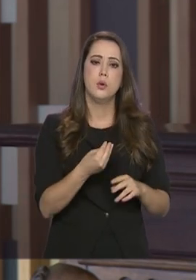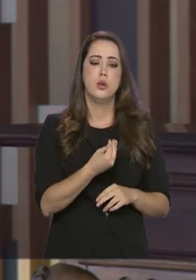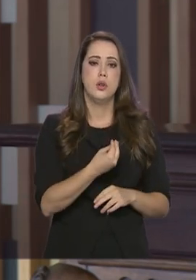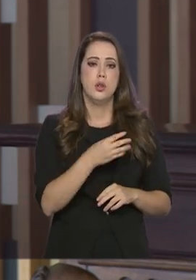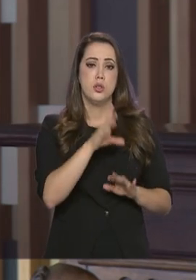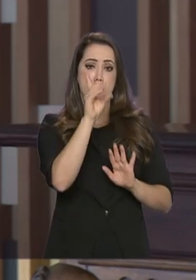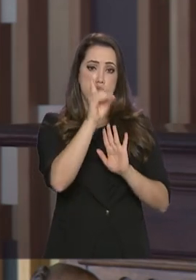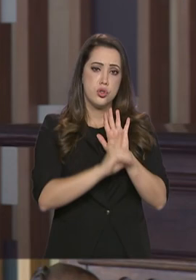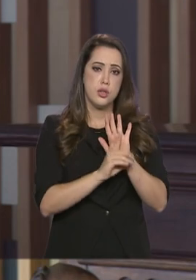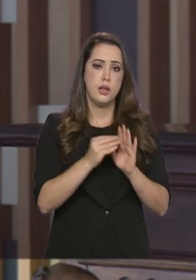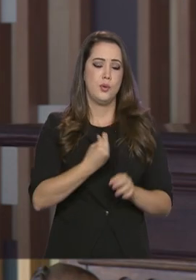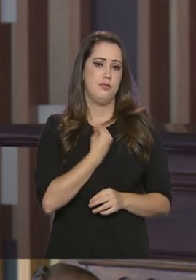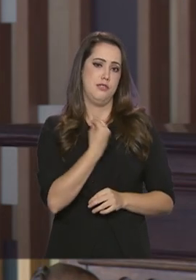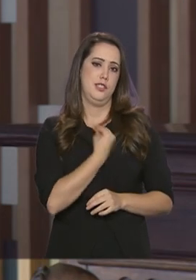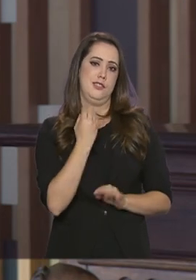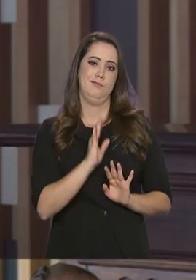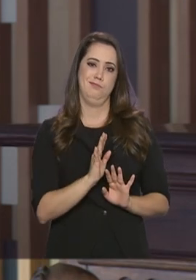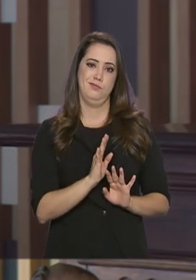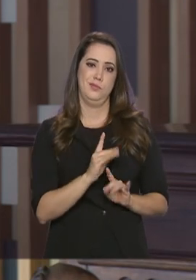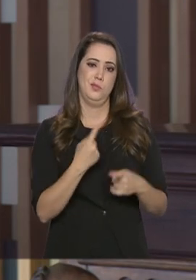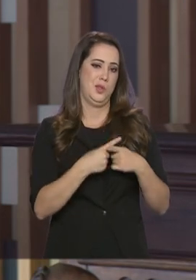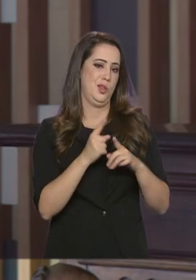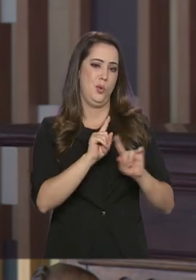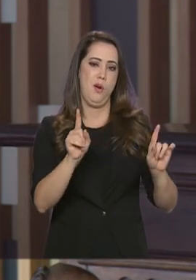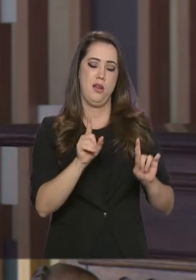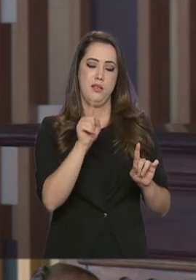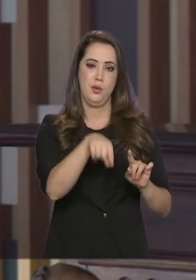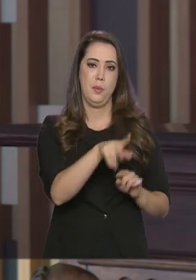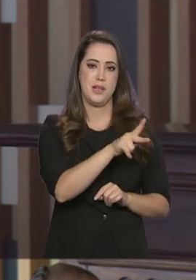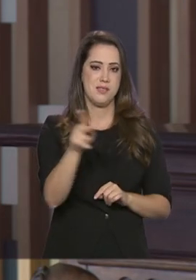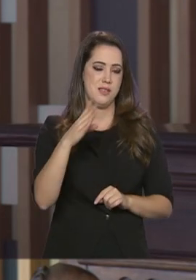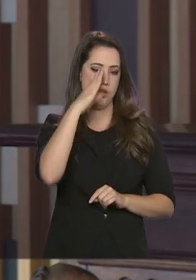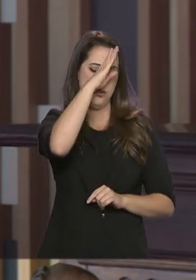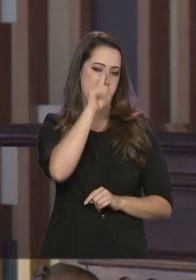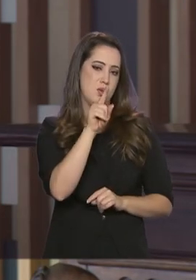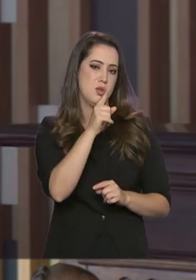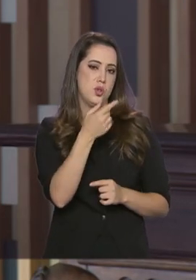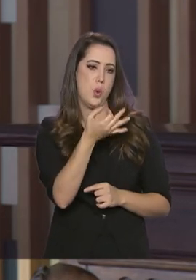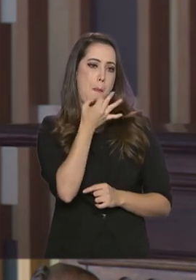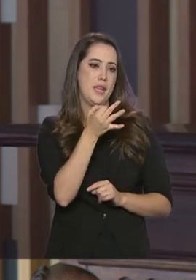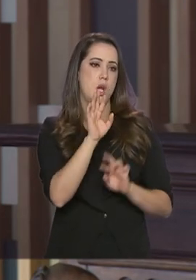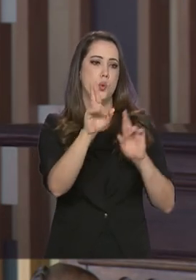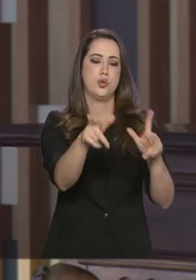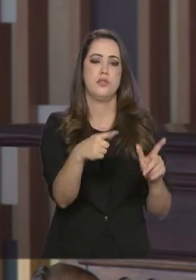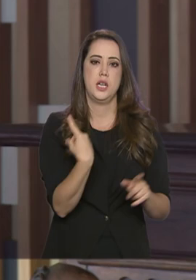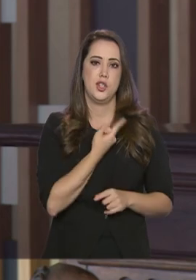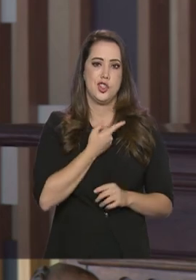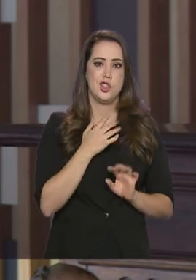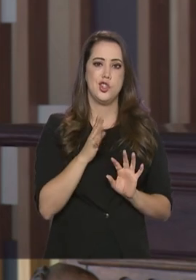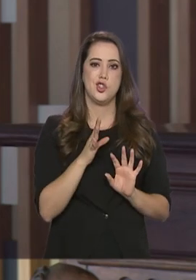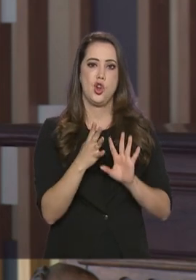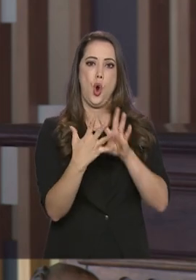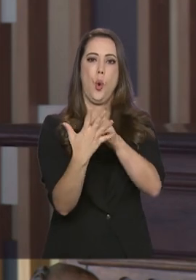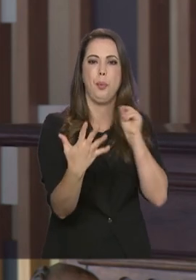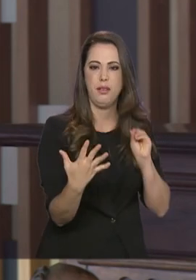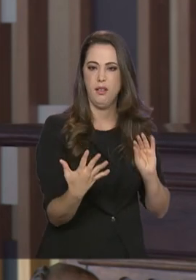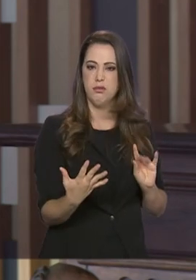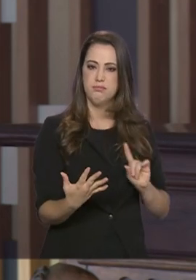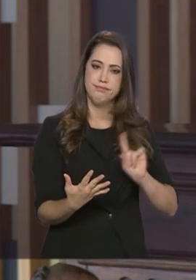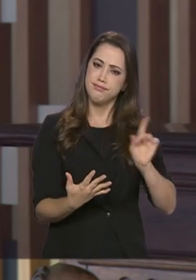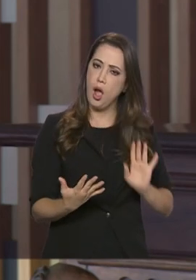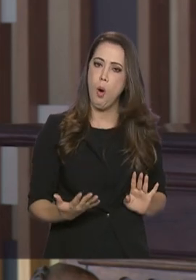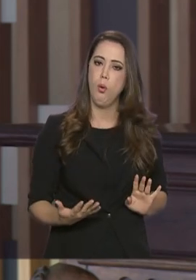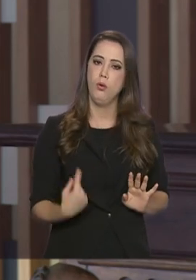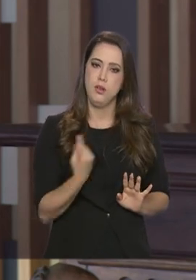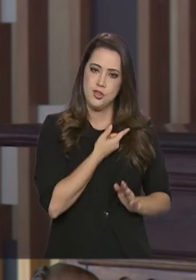Não é porque os Estados Unidos mudaram de posição que nós vamos mudar de posição. Acho que isso é algo muito importante de se entender, né? Nós trabalhamos com os Estados Unidos